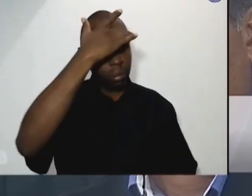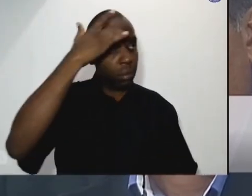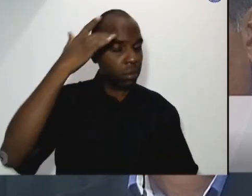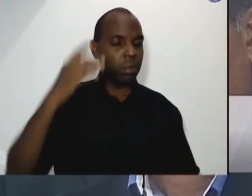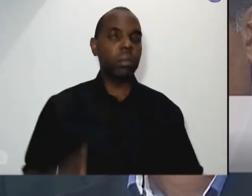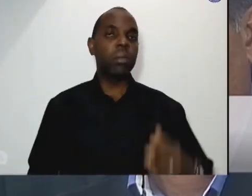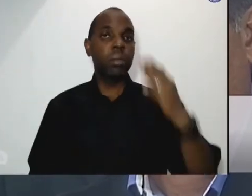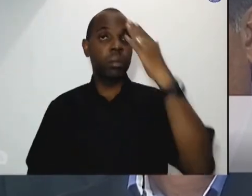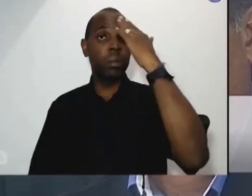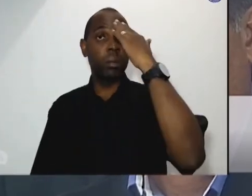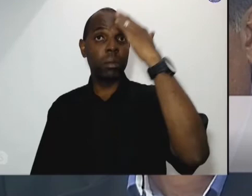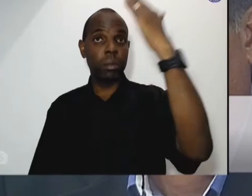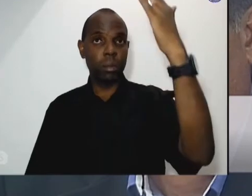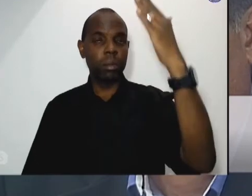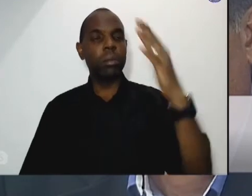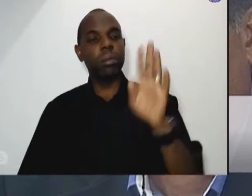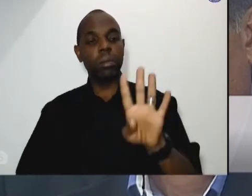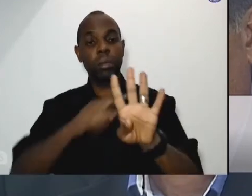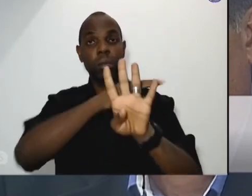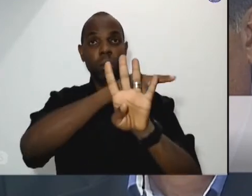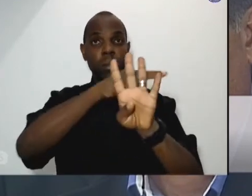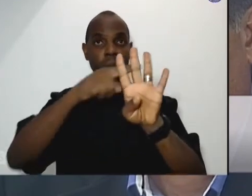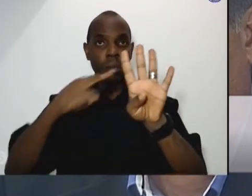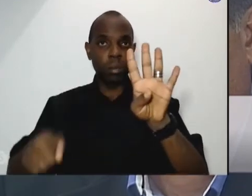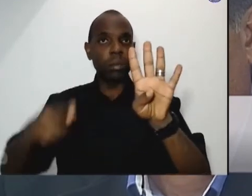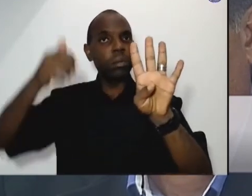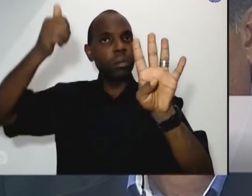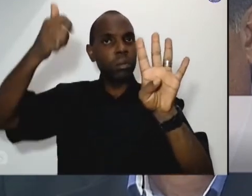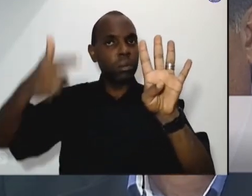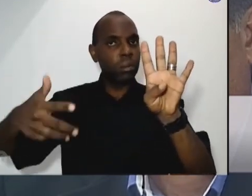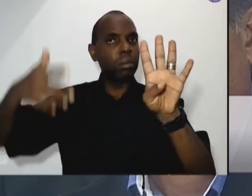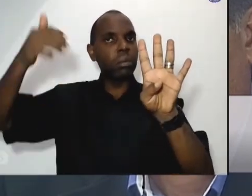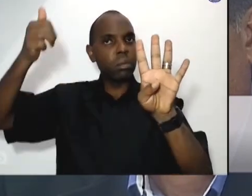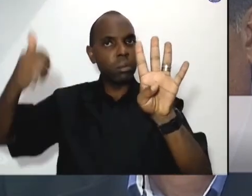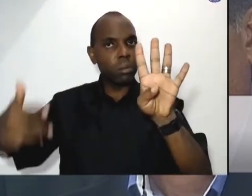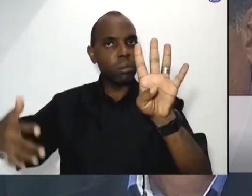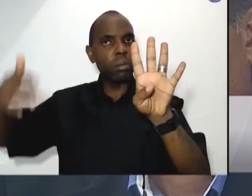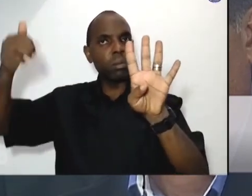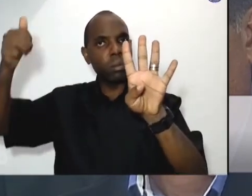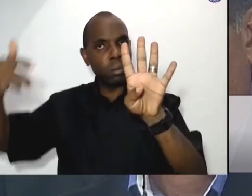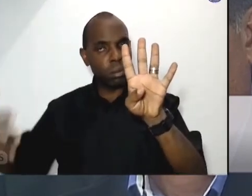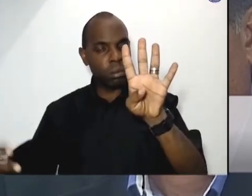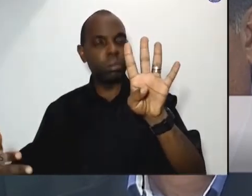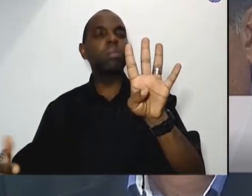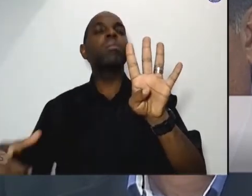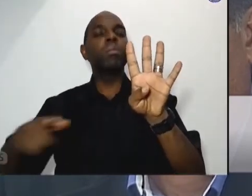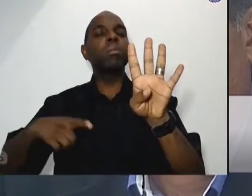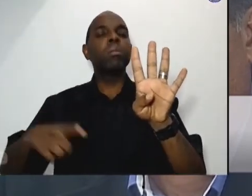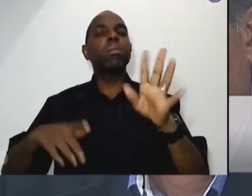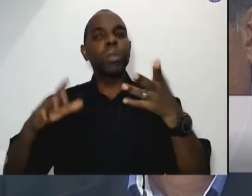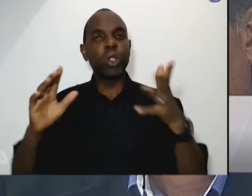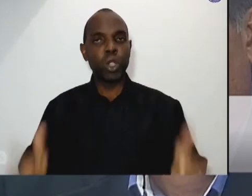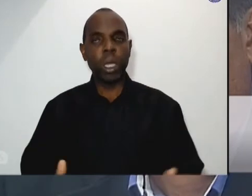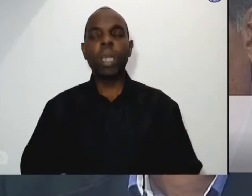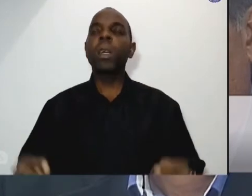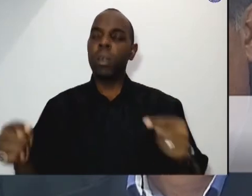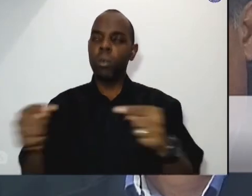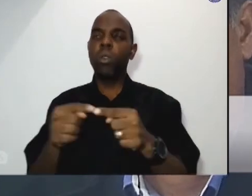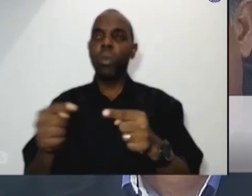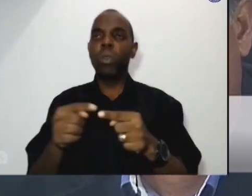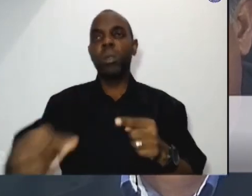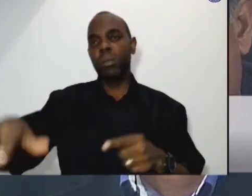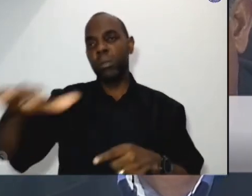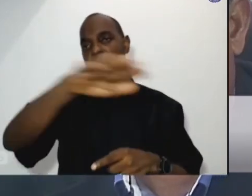uma vez a fala dos quatro expositores que falaram em nome de diversas outras organizações que tem dentro do nosso município